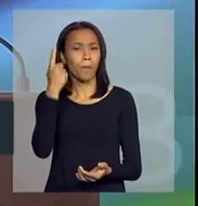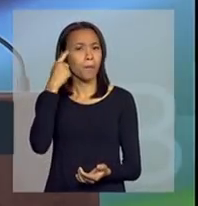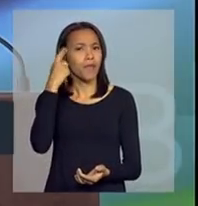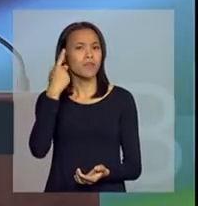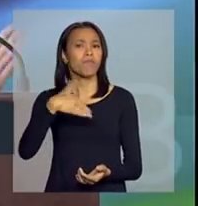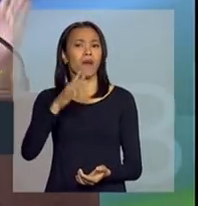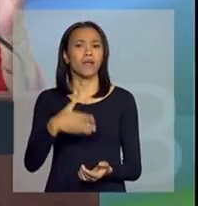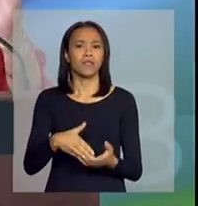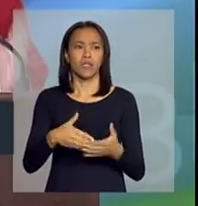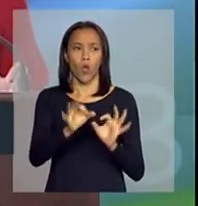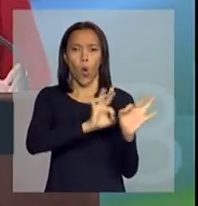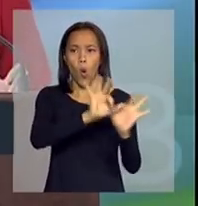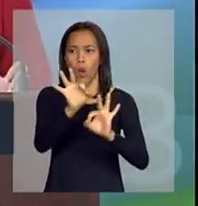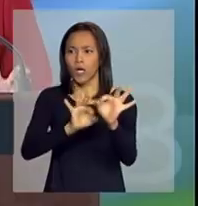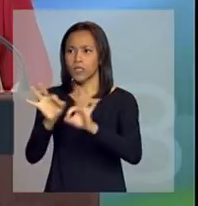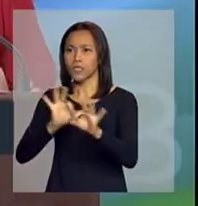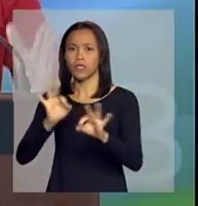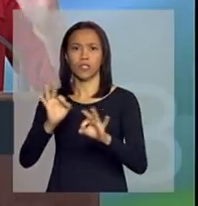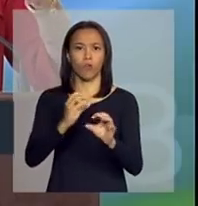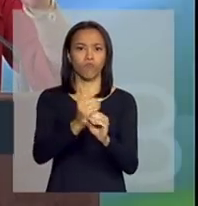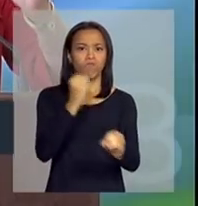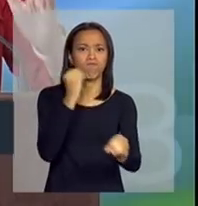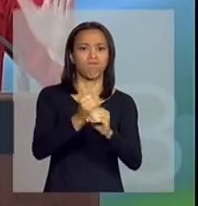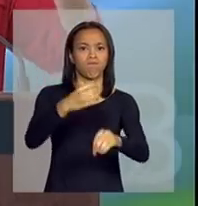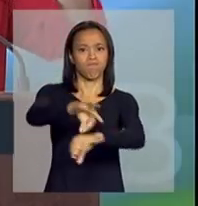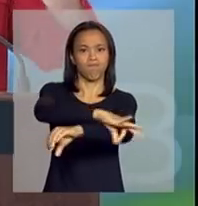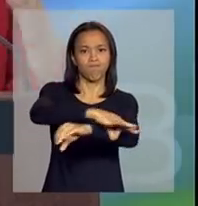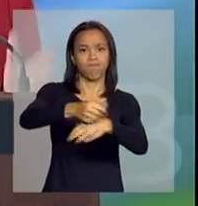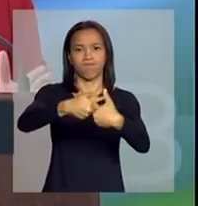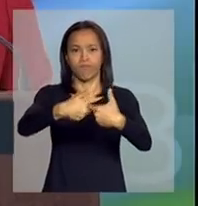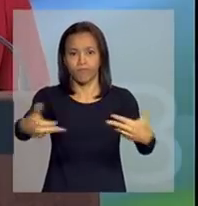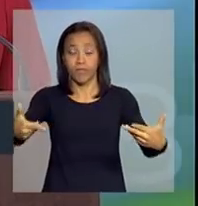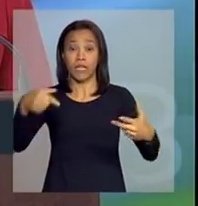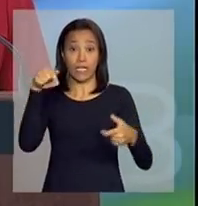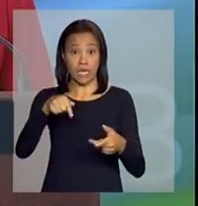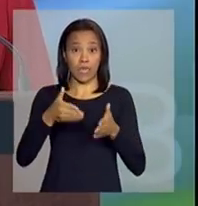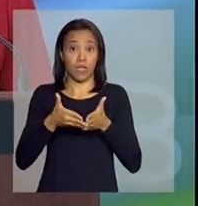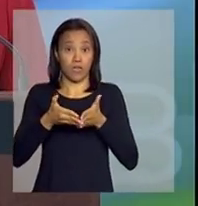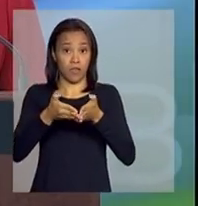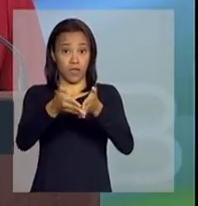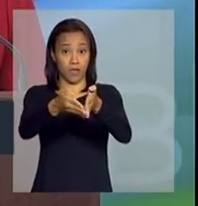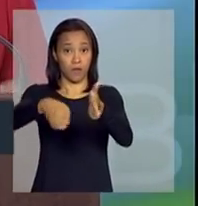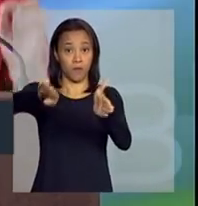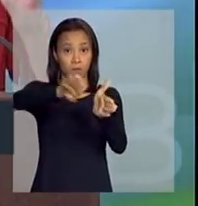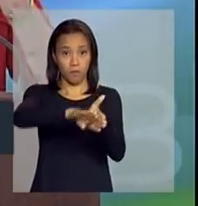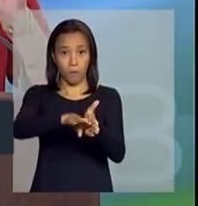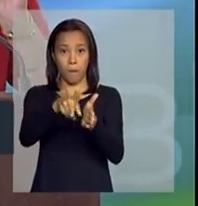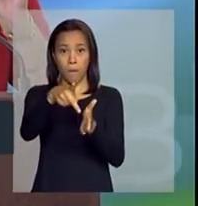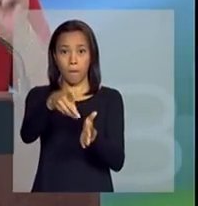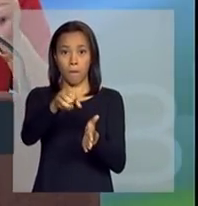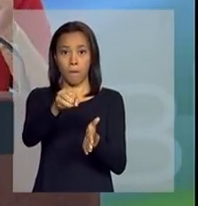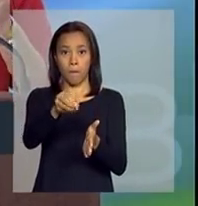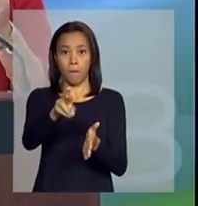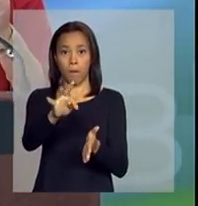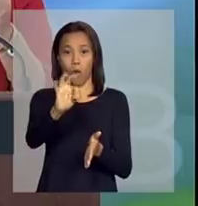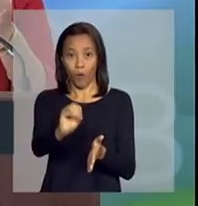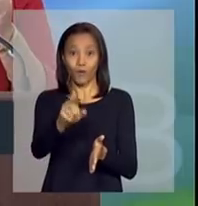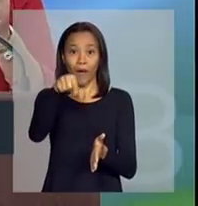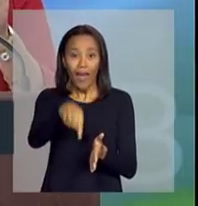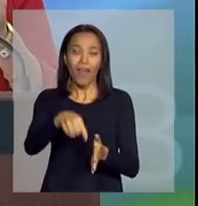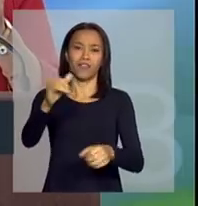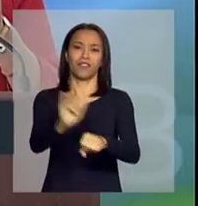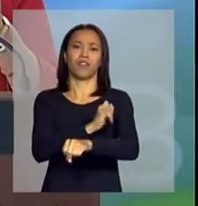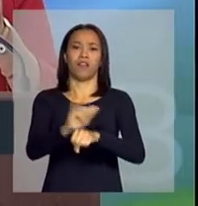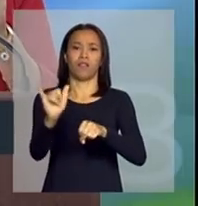e portos é algo estratégico nessa questão, é algo que está